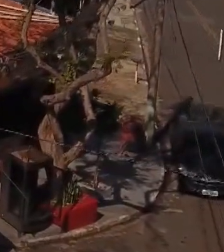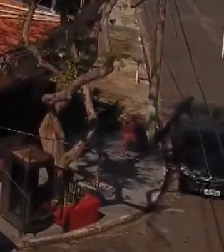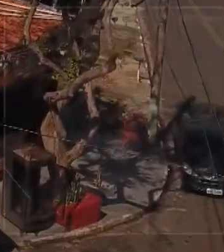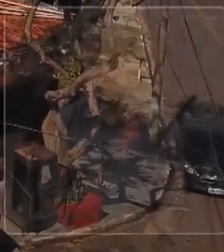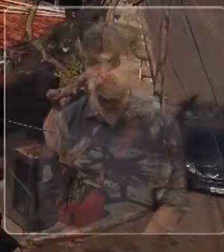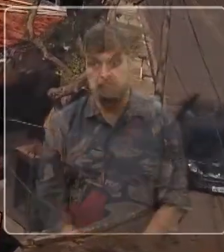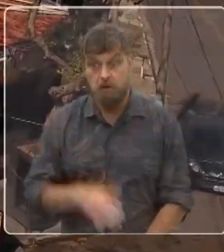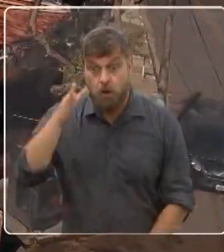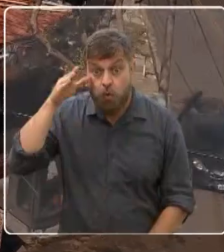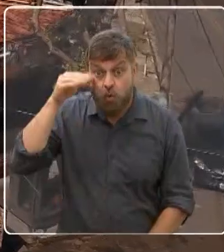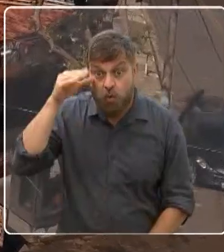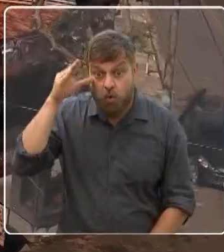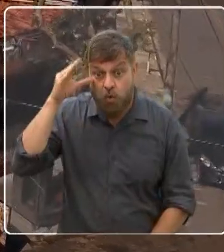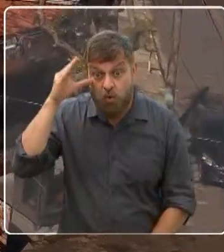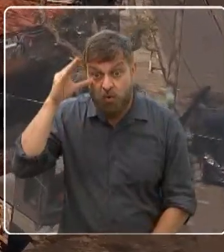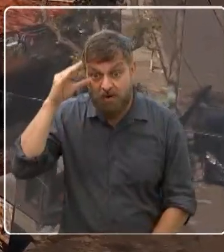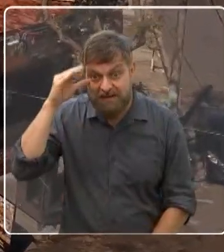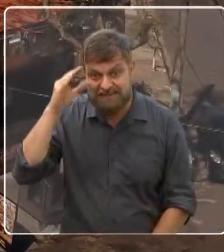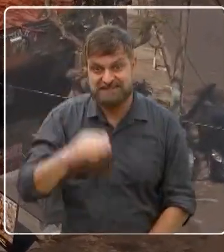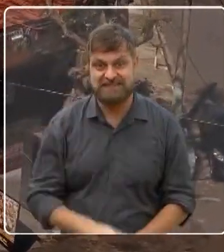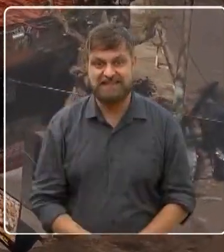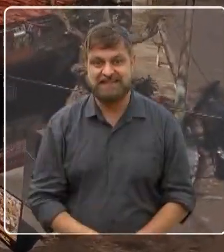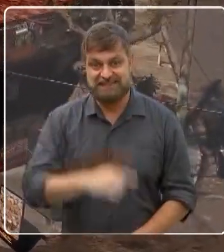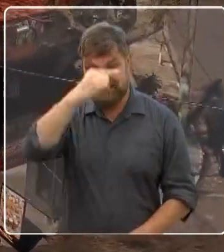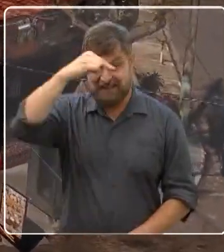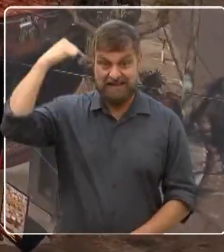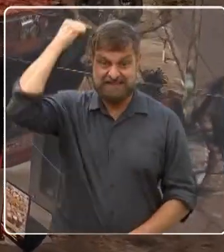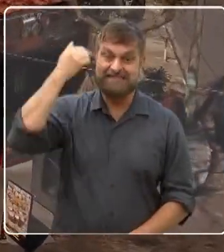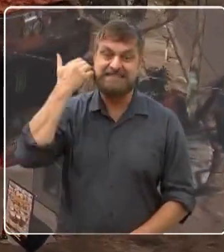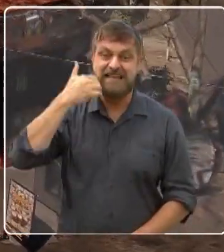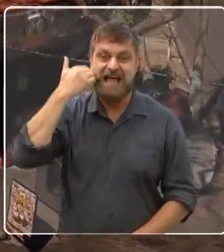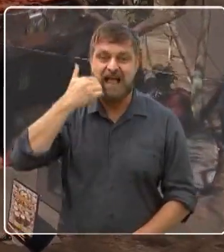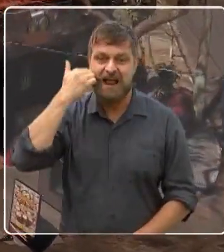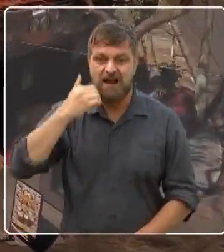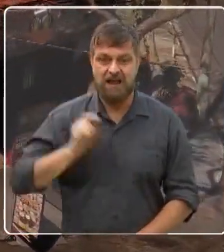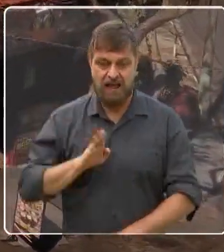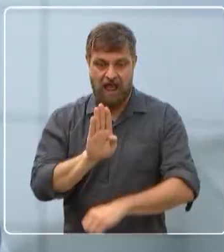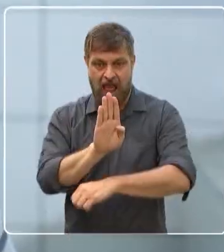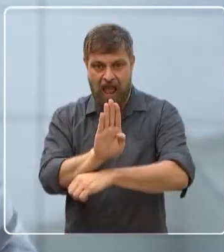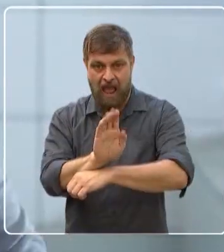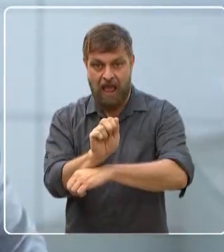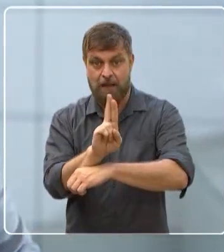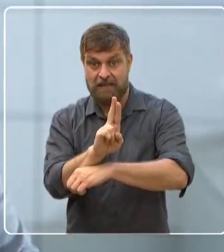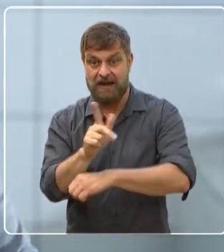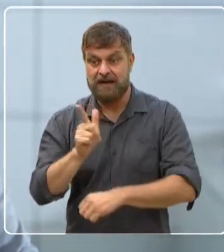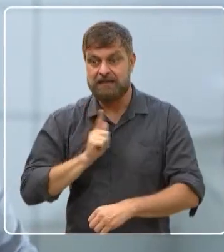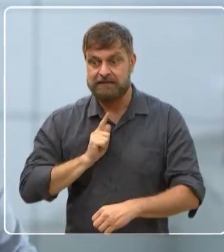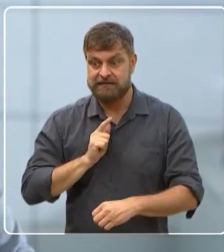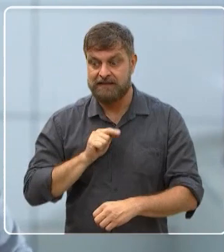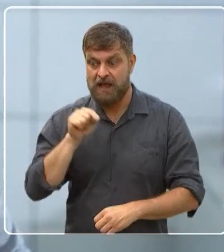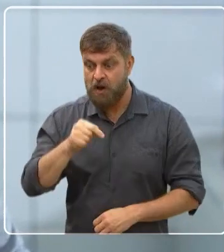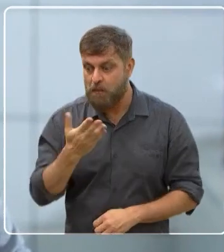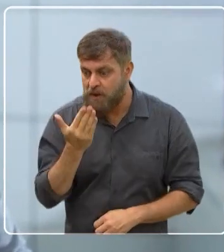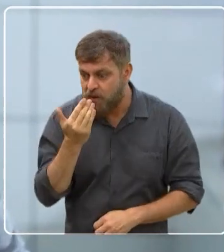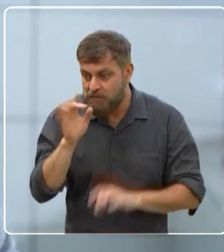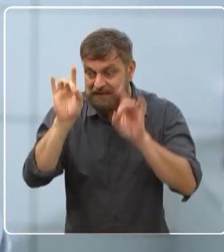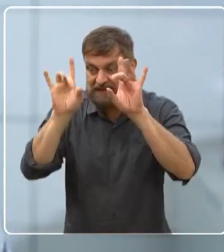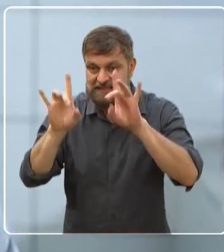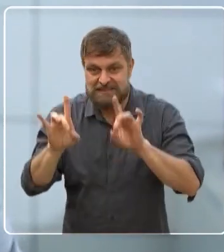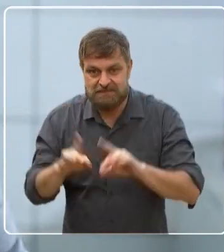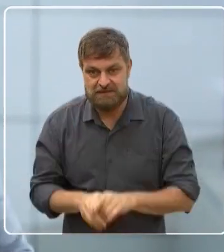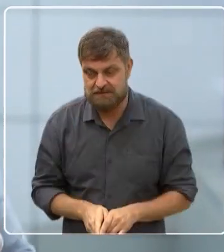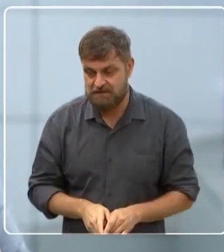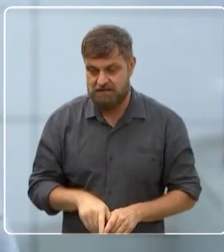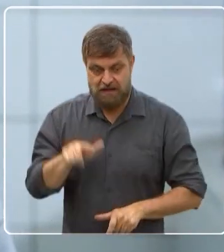Uma das curiosidades aqui do Parque Santa Bárbara é certamente esse bar aqui, ó. Porque tem uma receita muito especial que